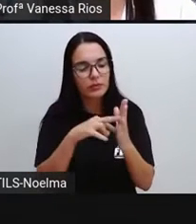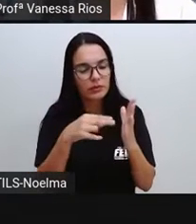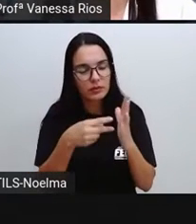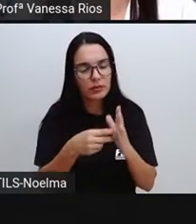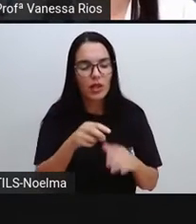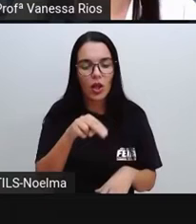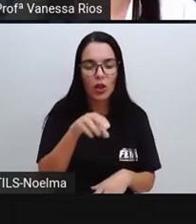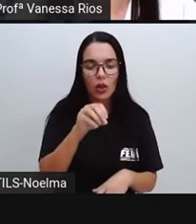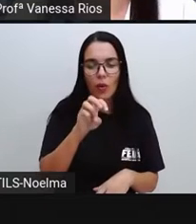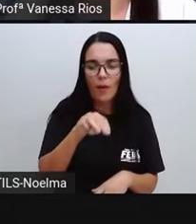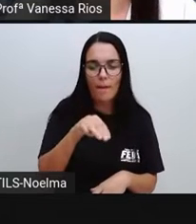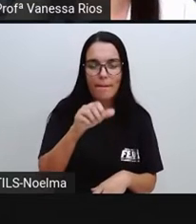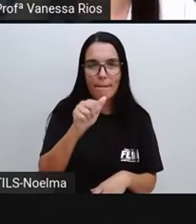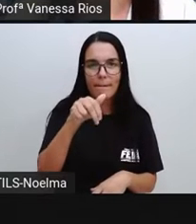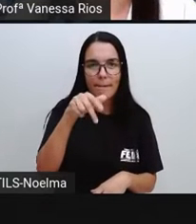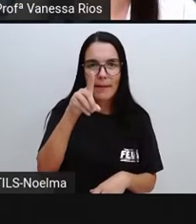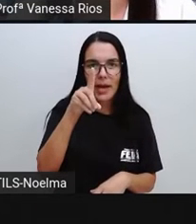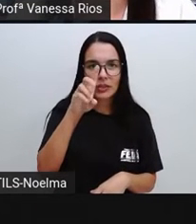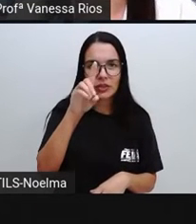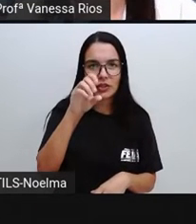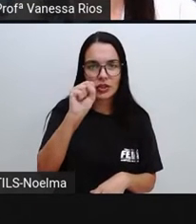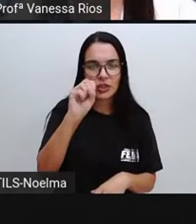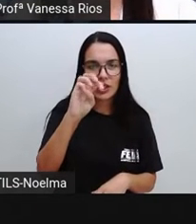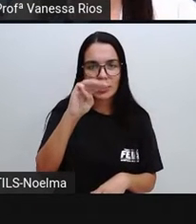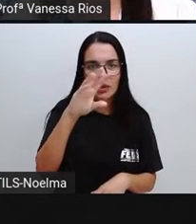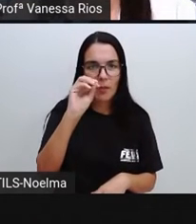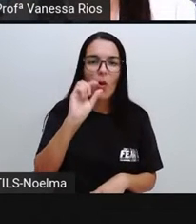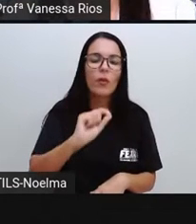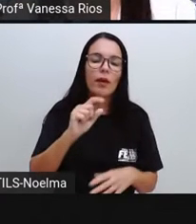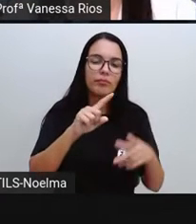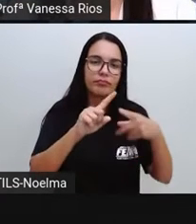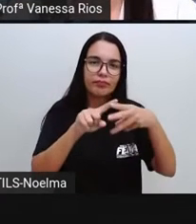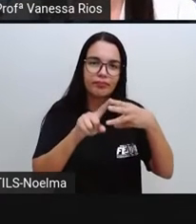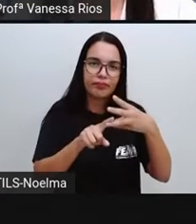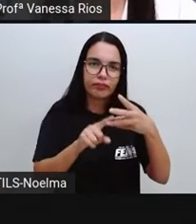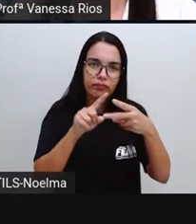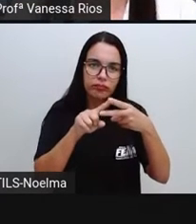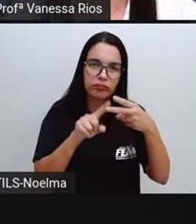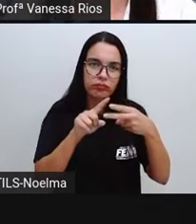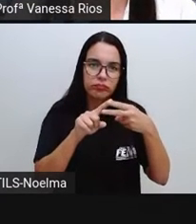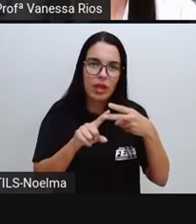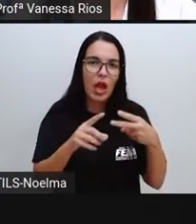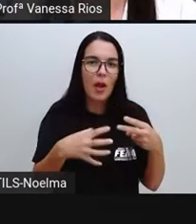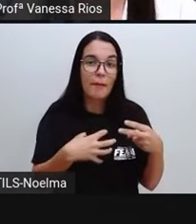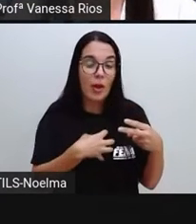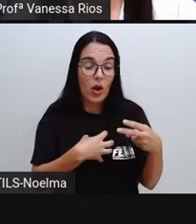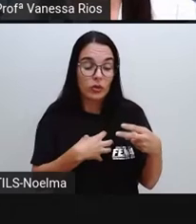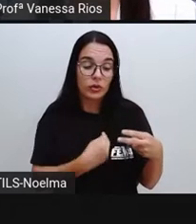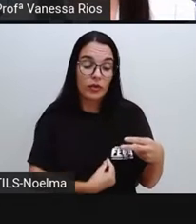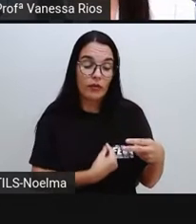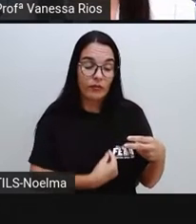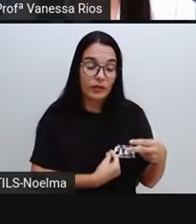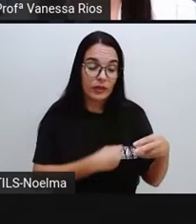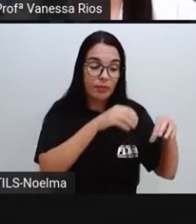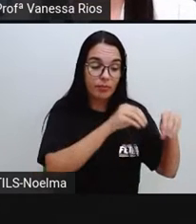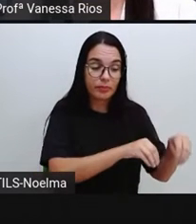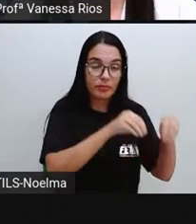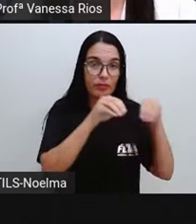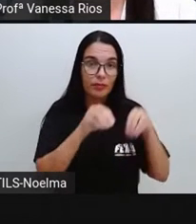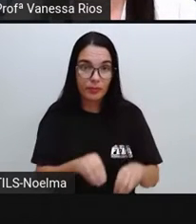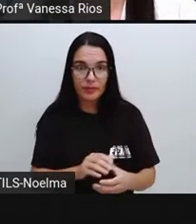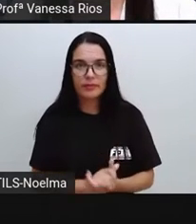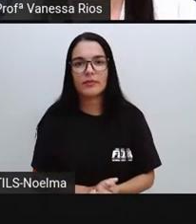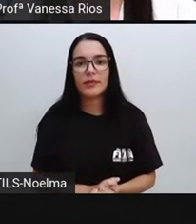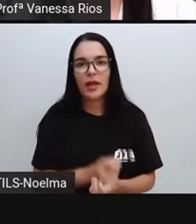dicionário de mômadismo. Vamos lá observar? Modo de vida dos mômodos. Modo de vida de quem